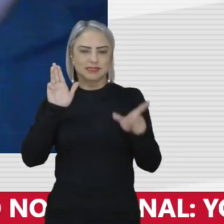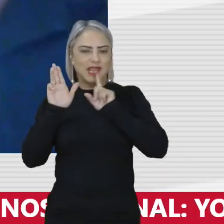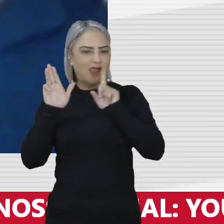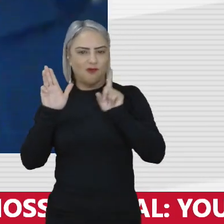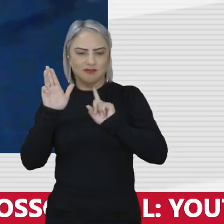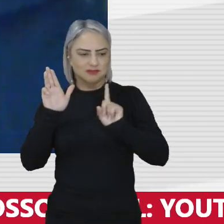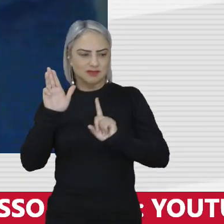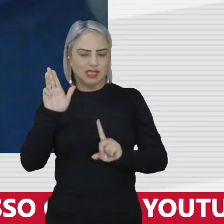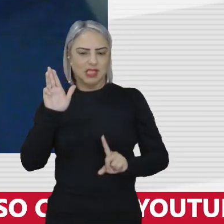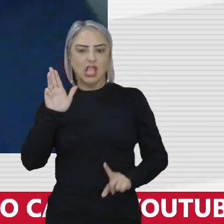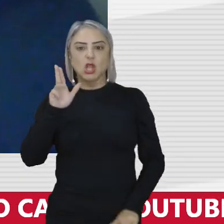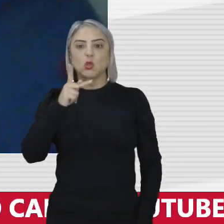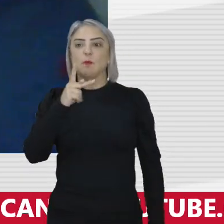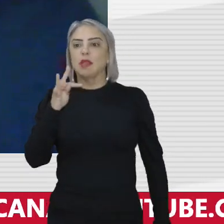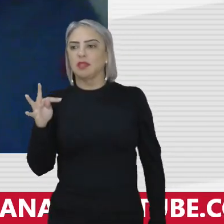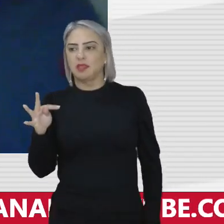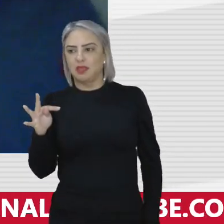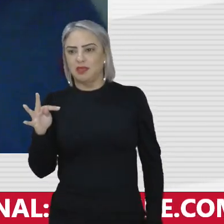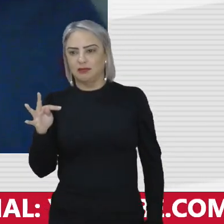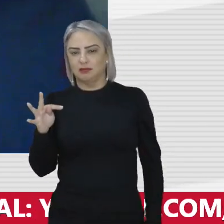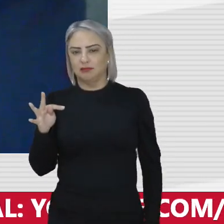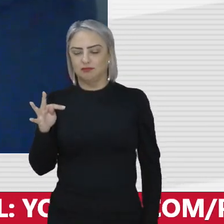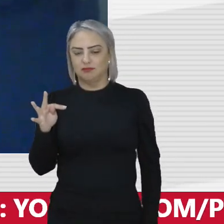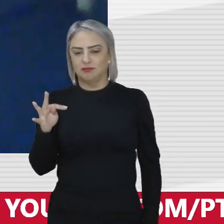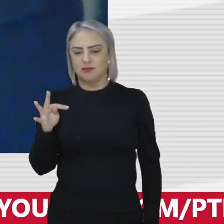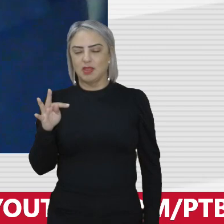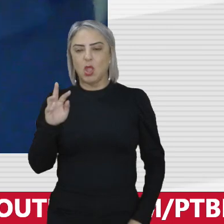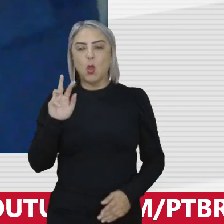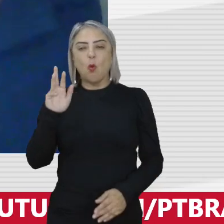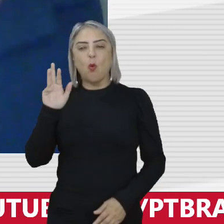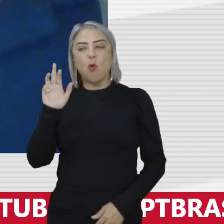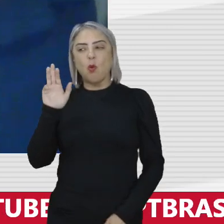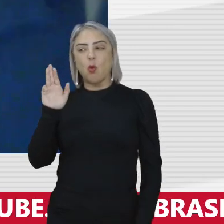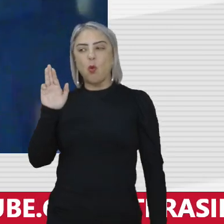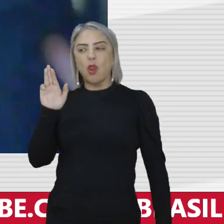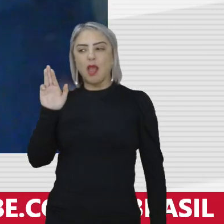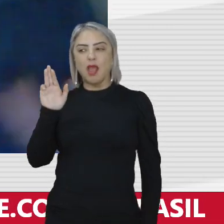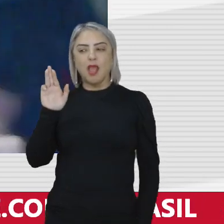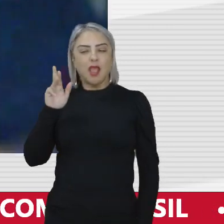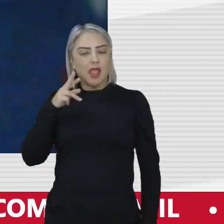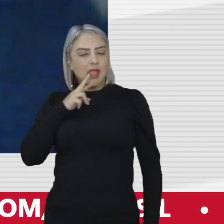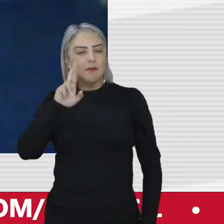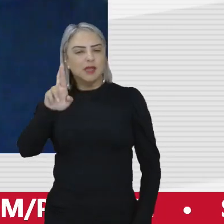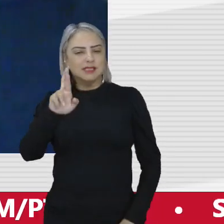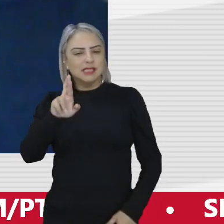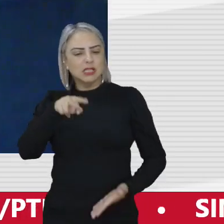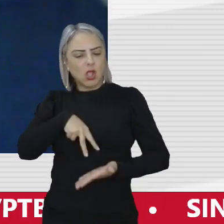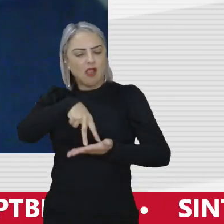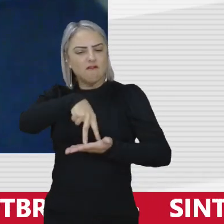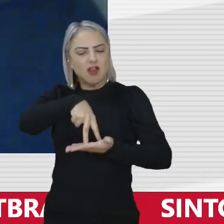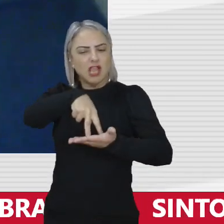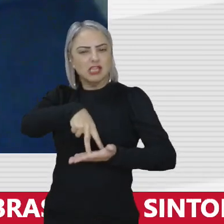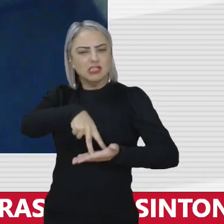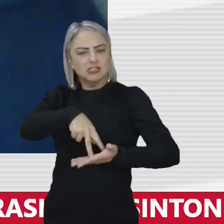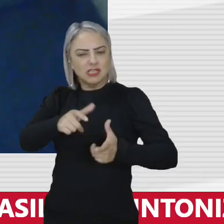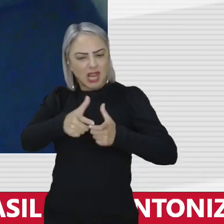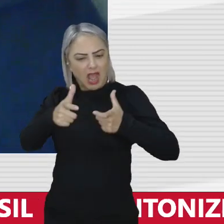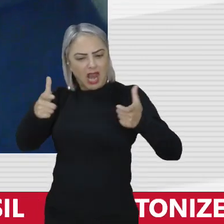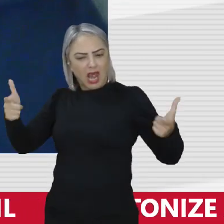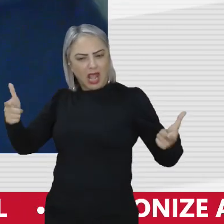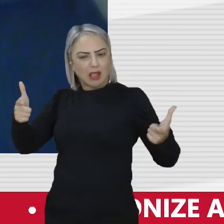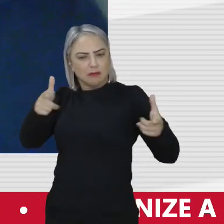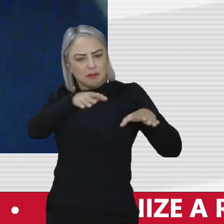candidatura do PT o Lula representa hoje uma frente ampla pela democracia